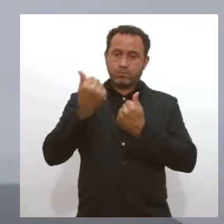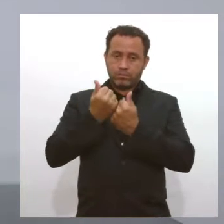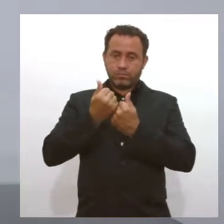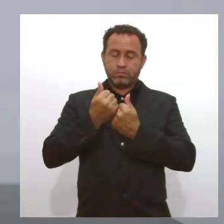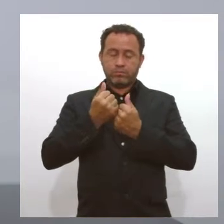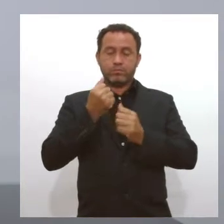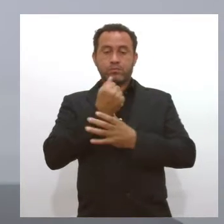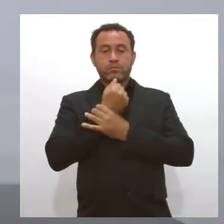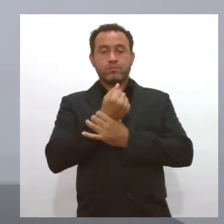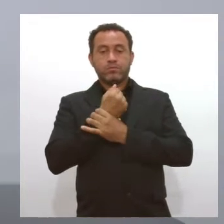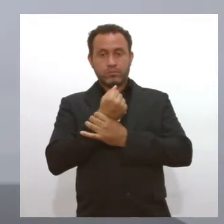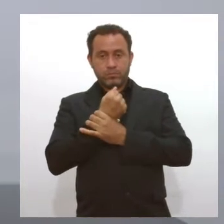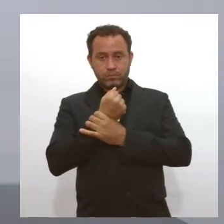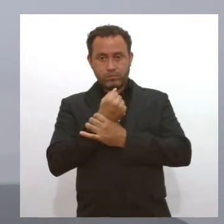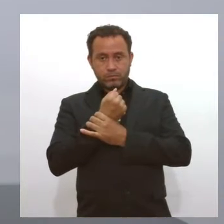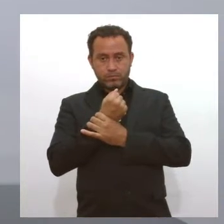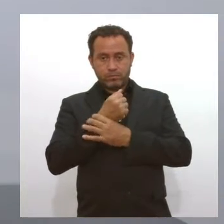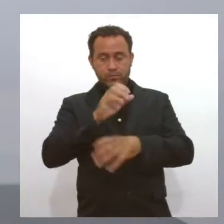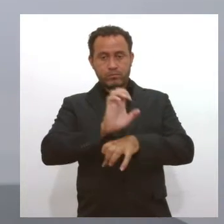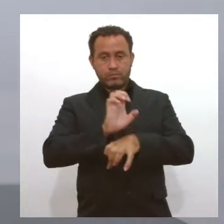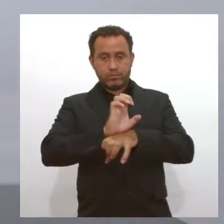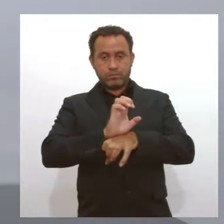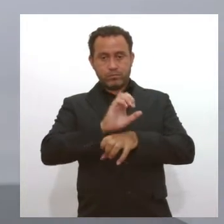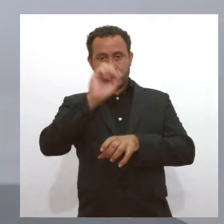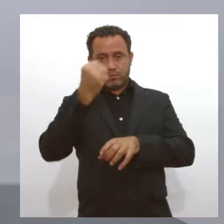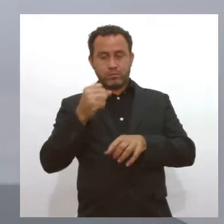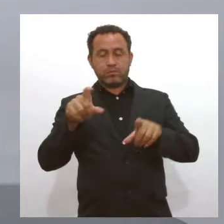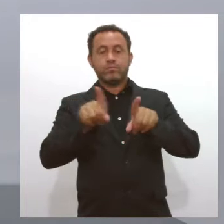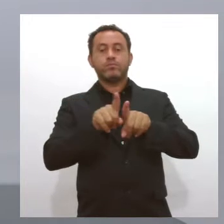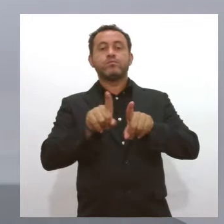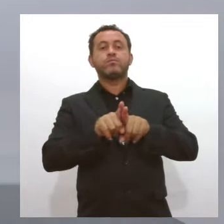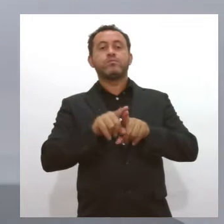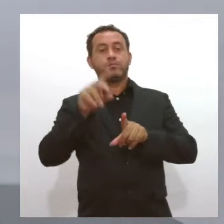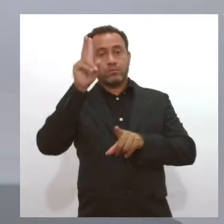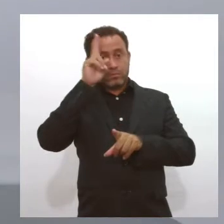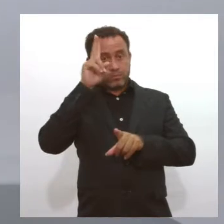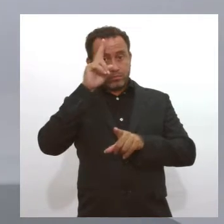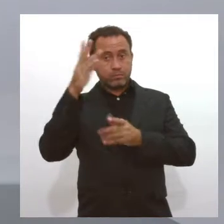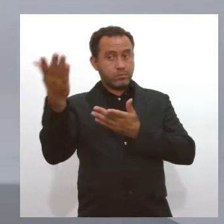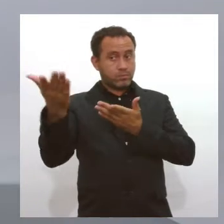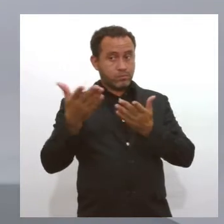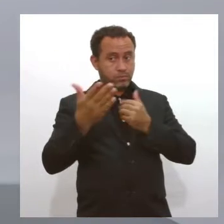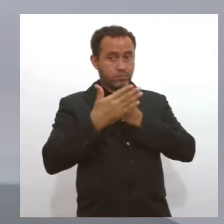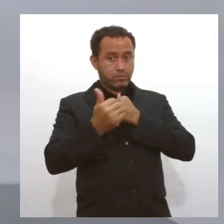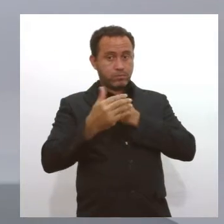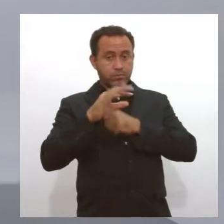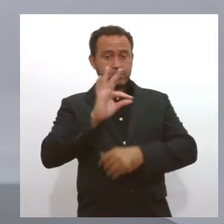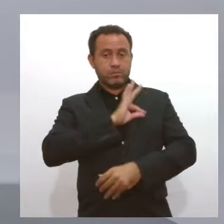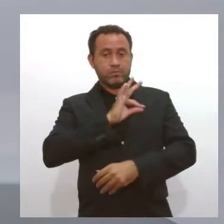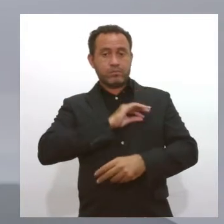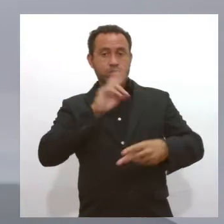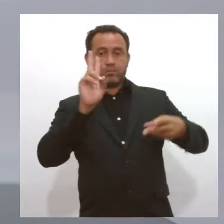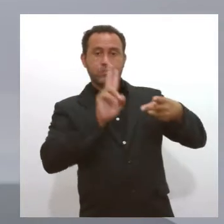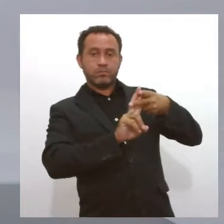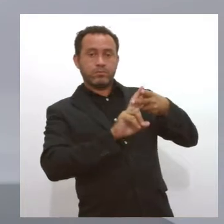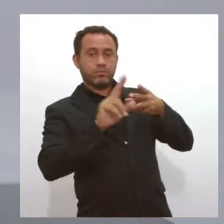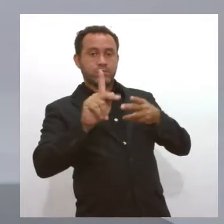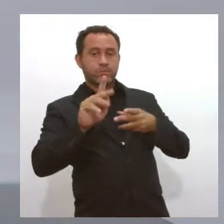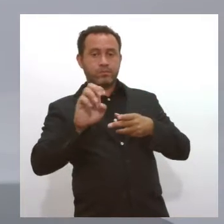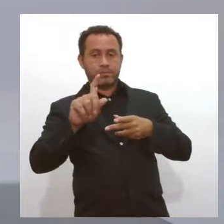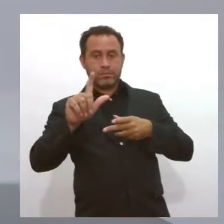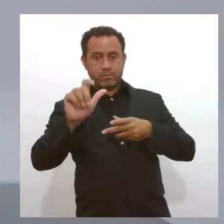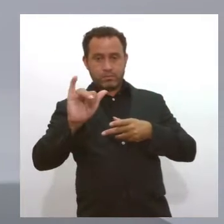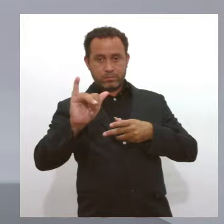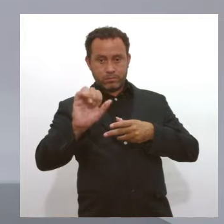Aracaju e em todo o estado de Sergipe. Também lembrando que teremos convocação para policiais penais. Em relação aos